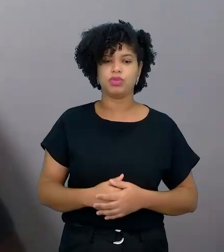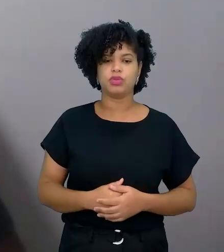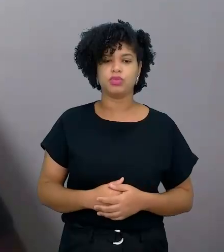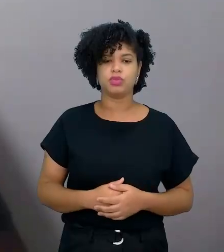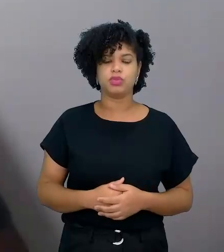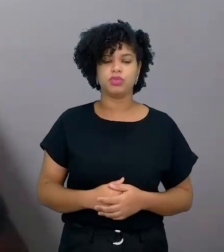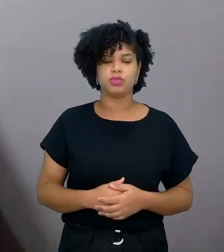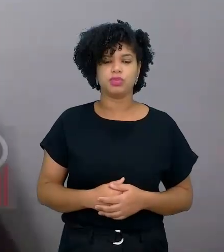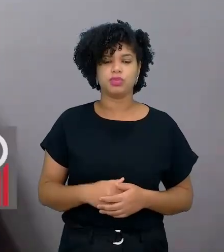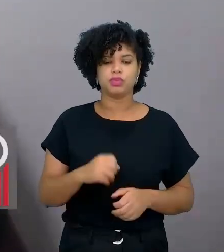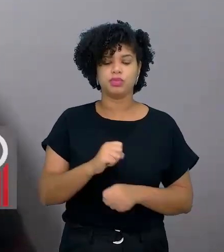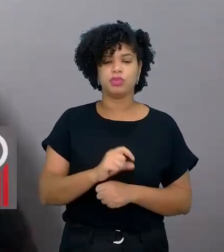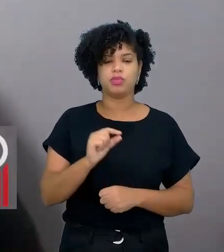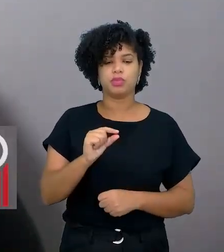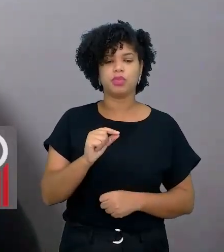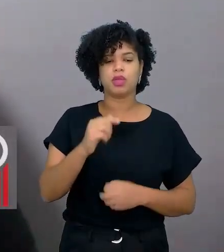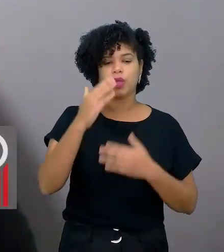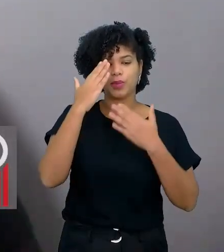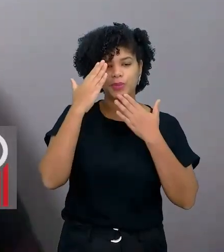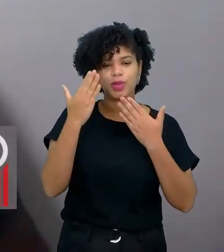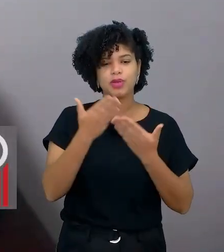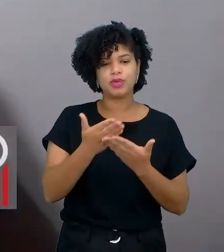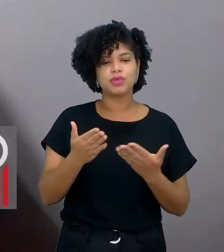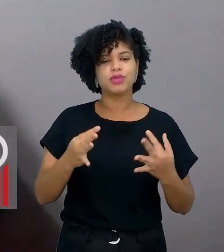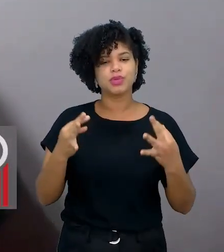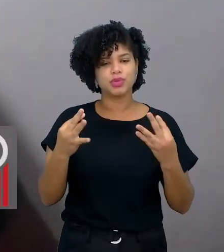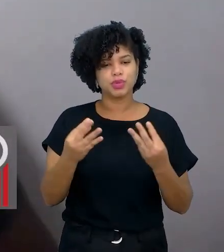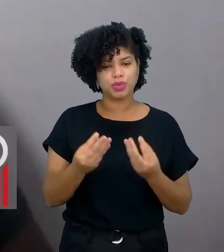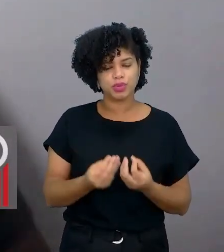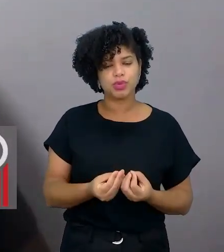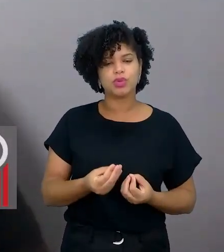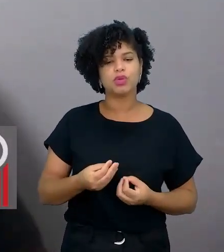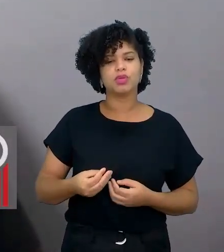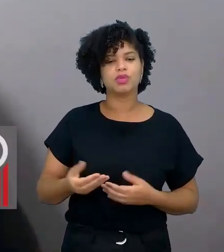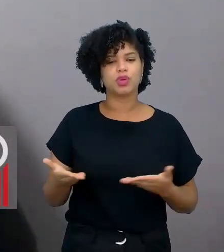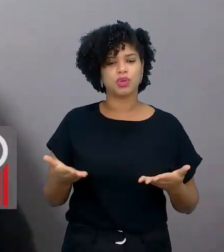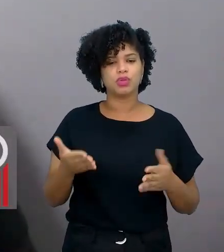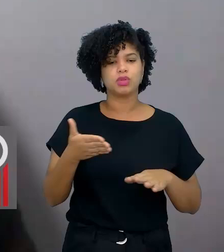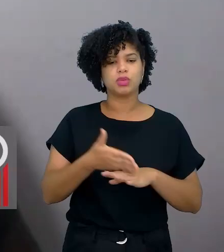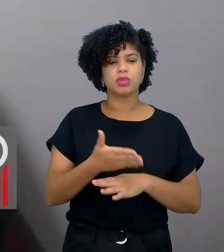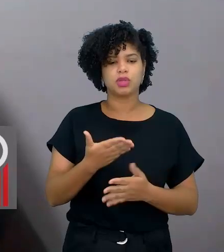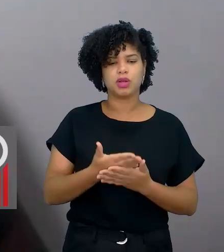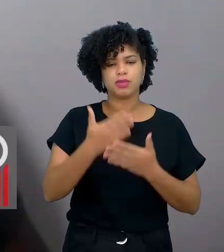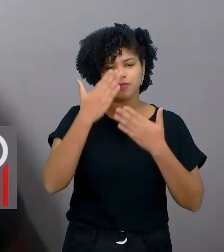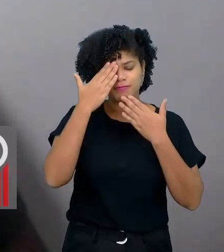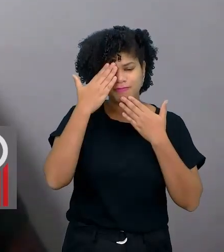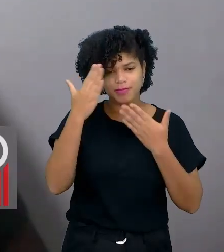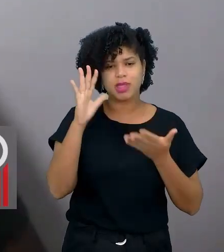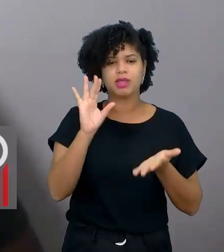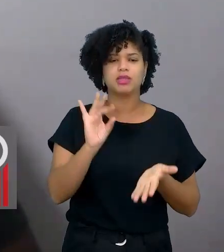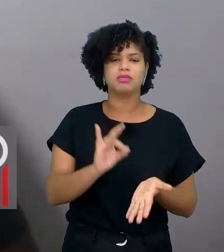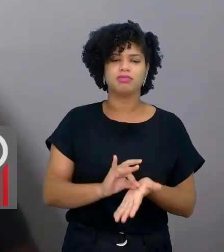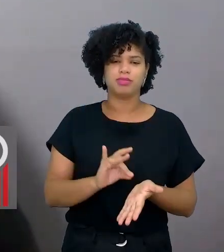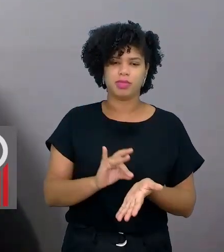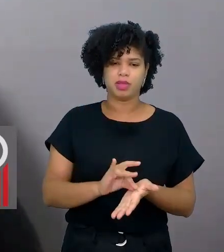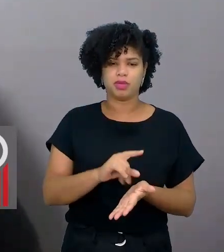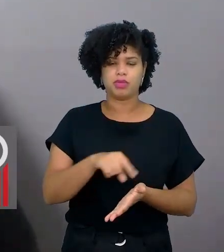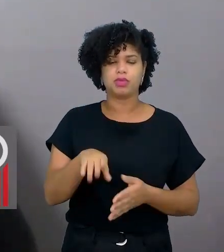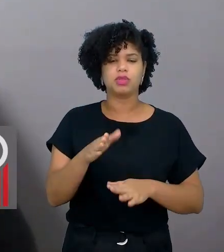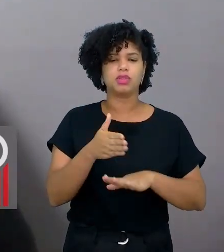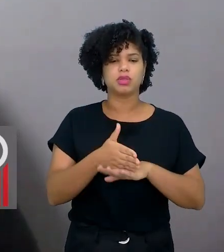minutinho, então eu quero agradecer a presença de todos, muito obrigada mesmo pela